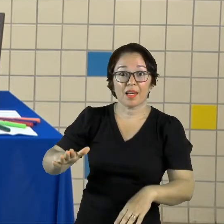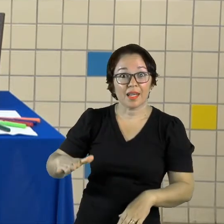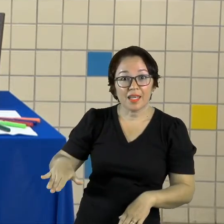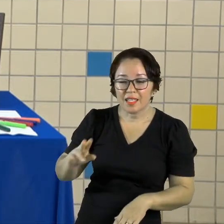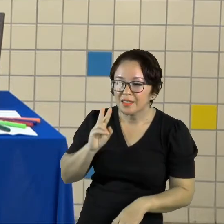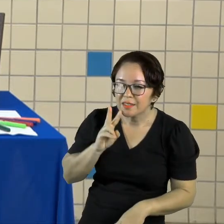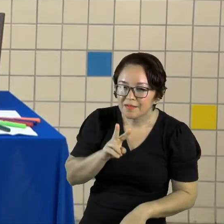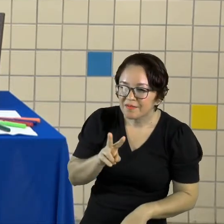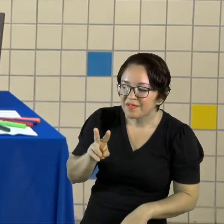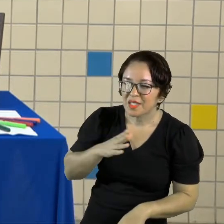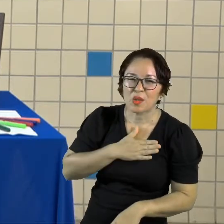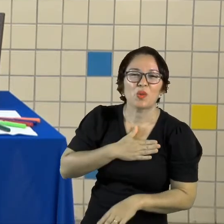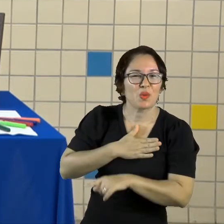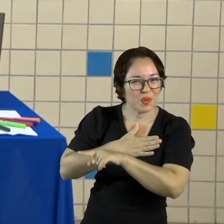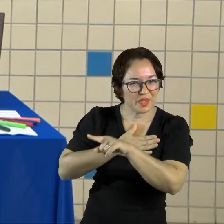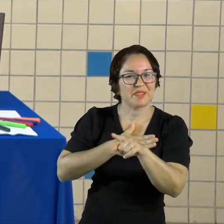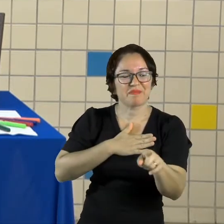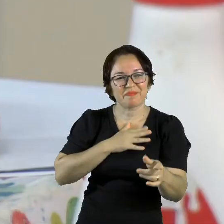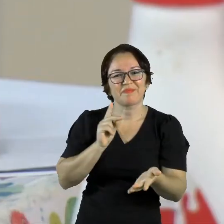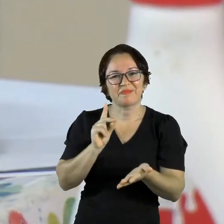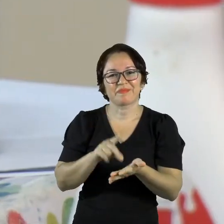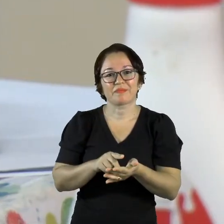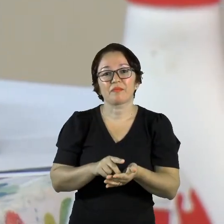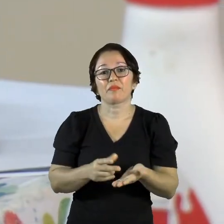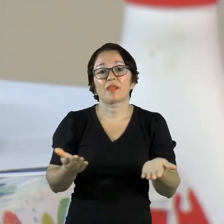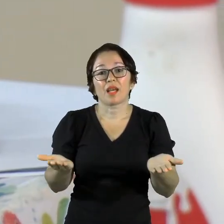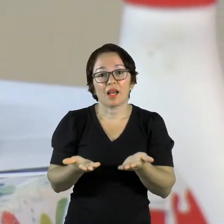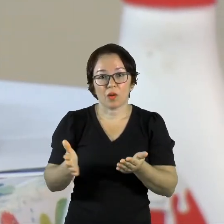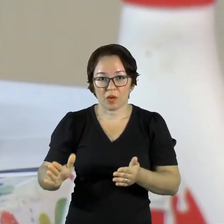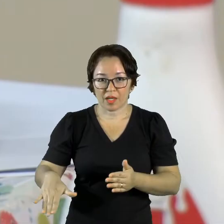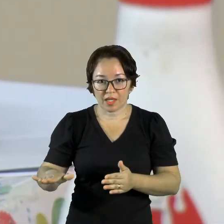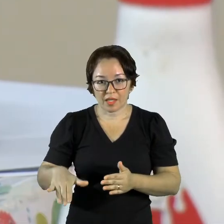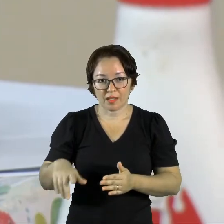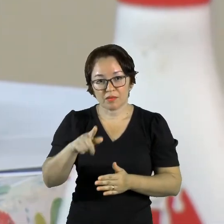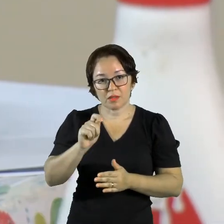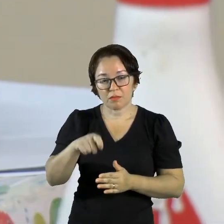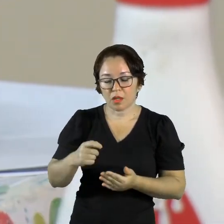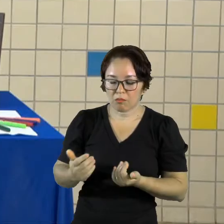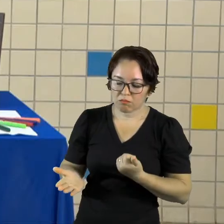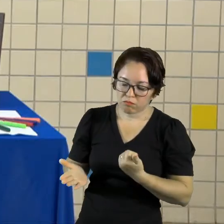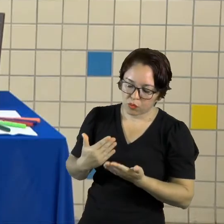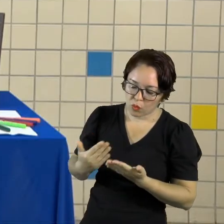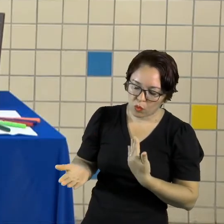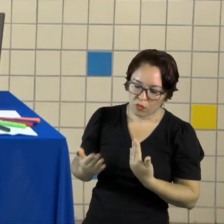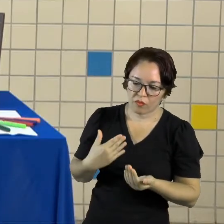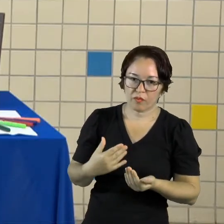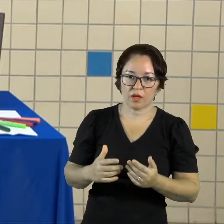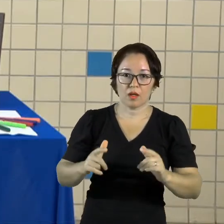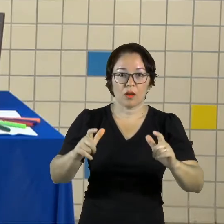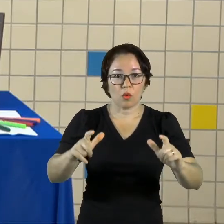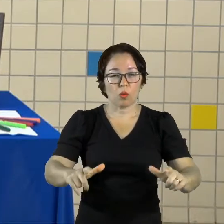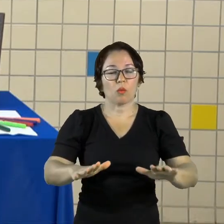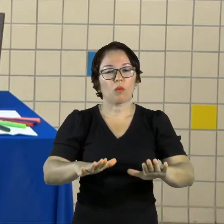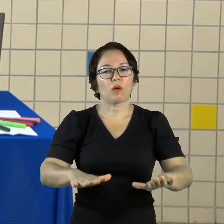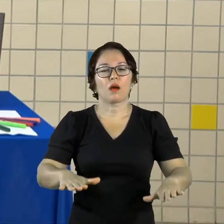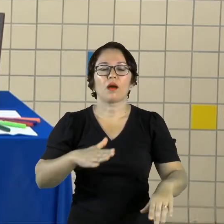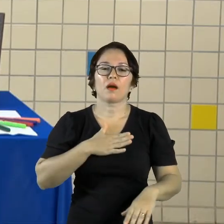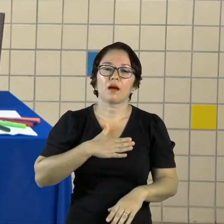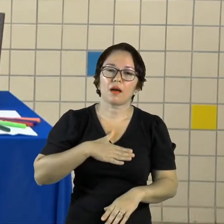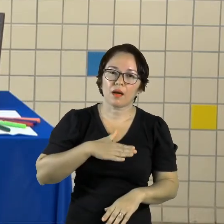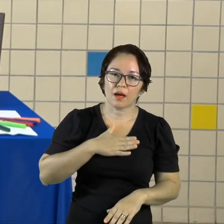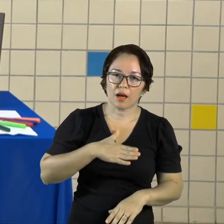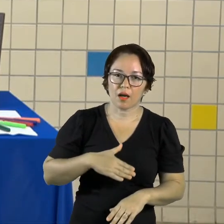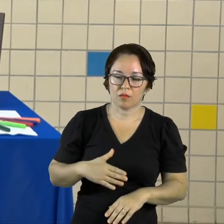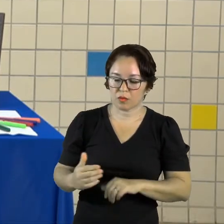tal agora começarmos a ter uma conversa com a sua criança Prepare um ambiente calmo e na rotina da sua